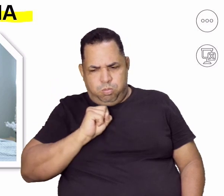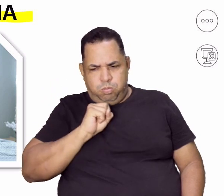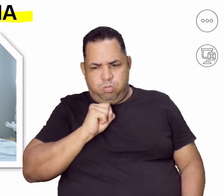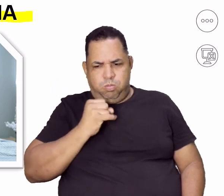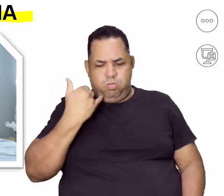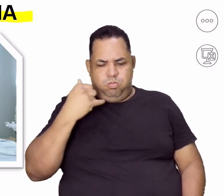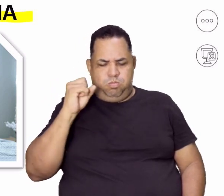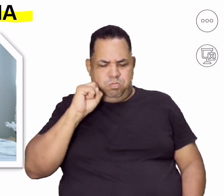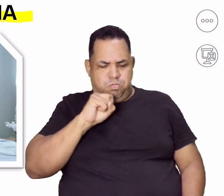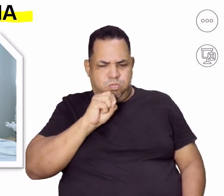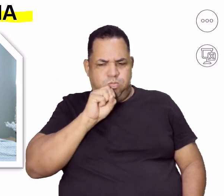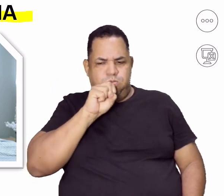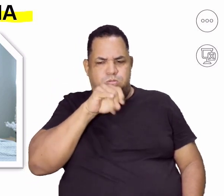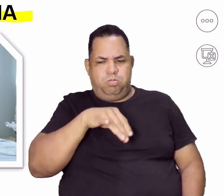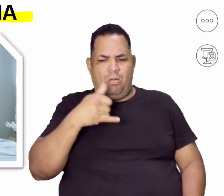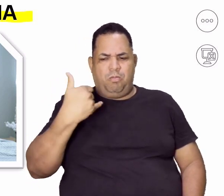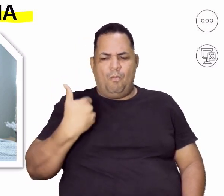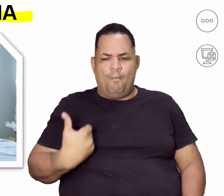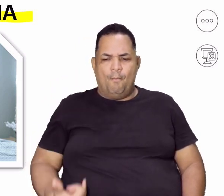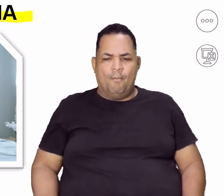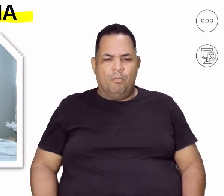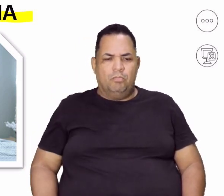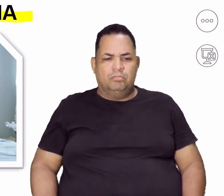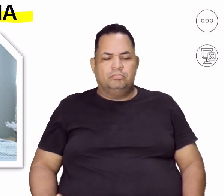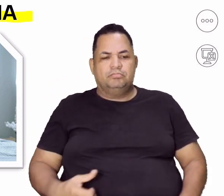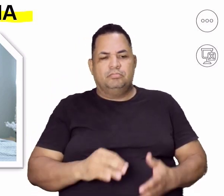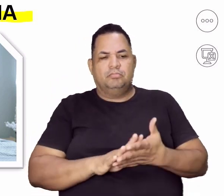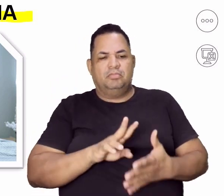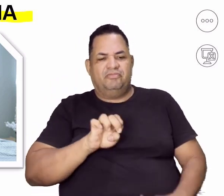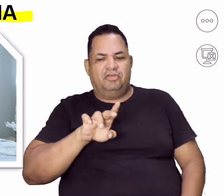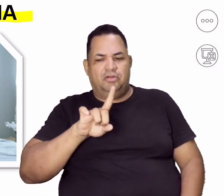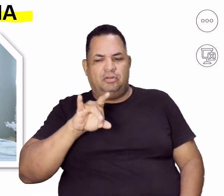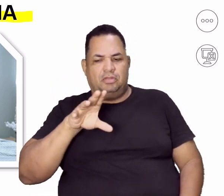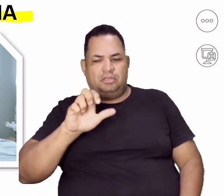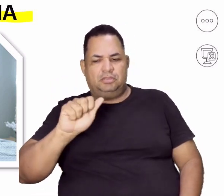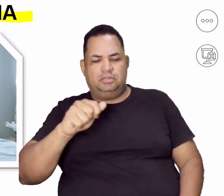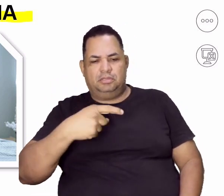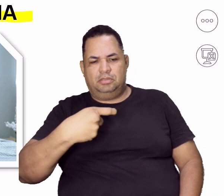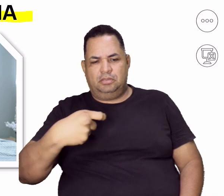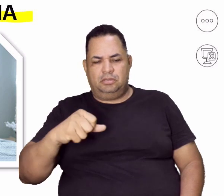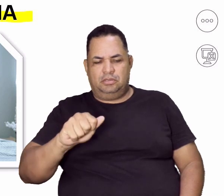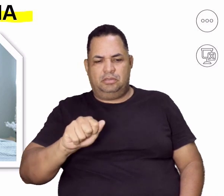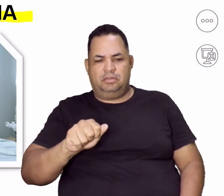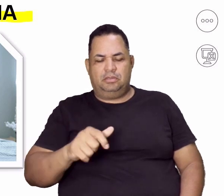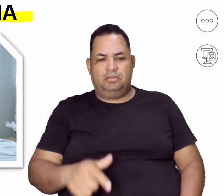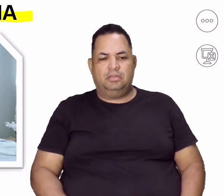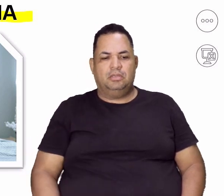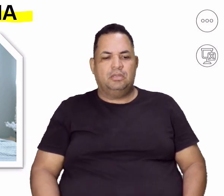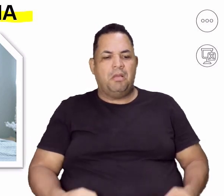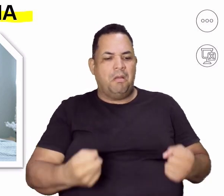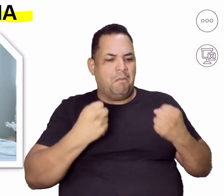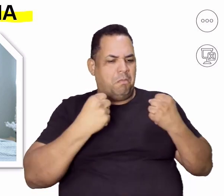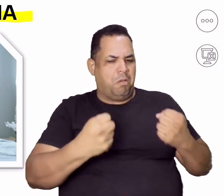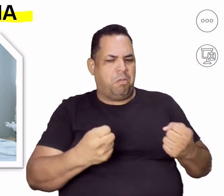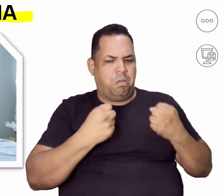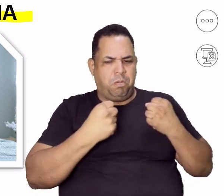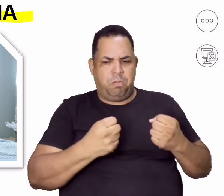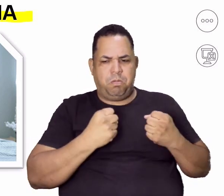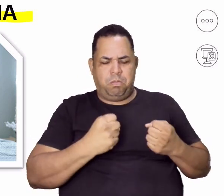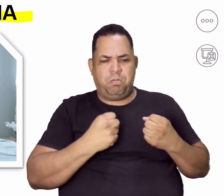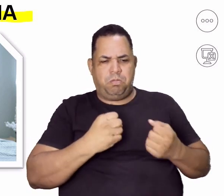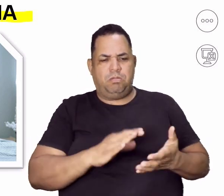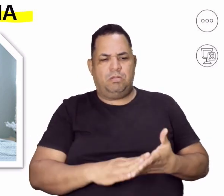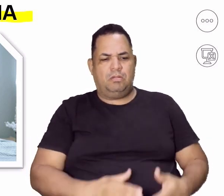imagens você já consegue fazer uma leitura aí do que eu já mencionei anteriormente e do que eu trago aqui agora como imagem, não é?